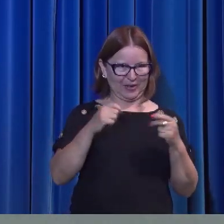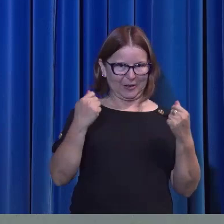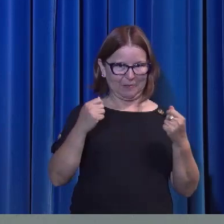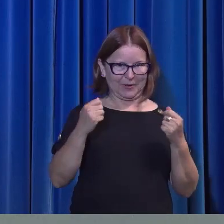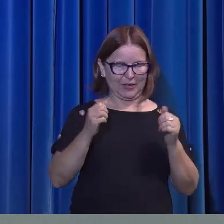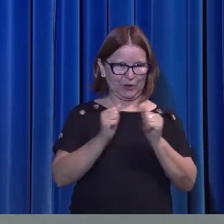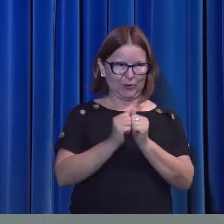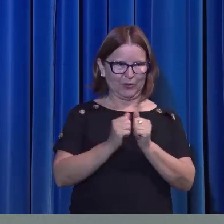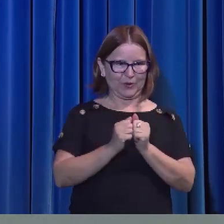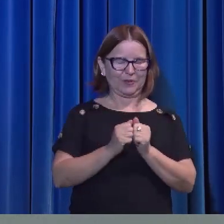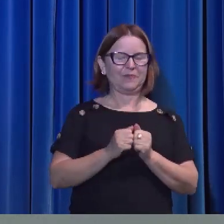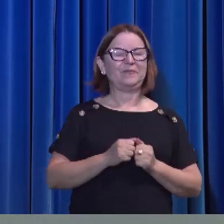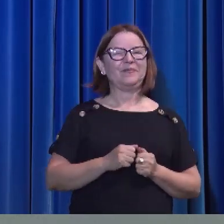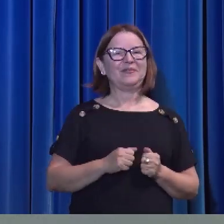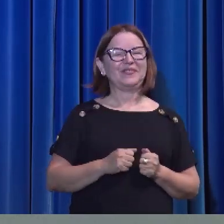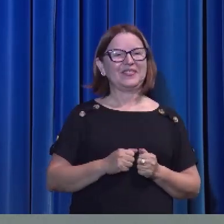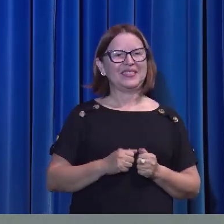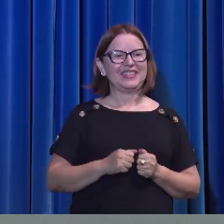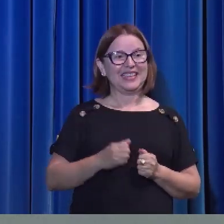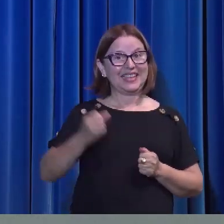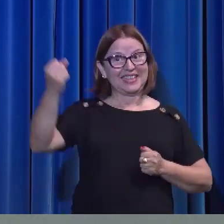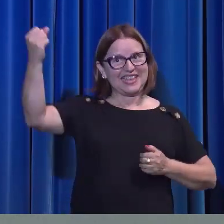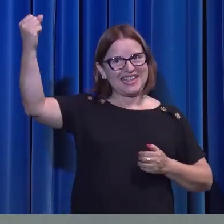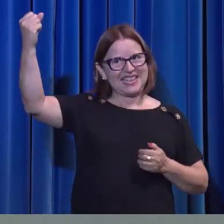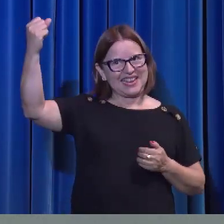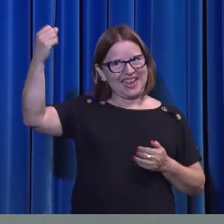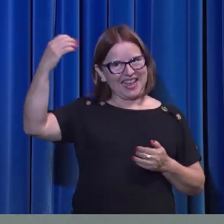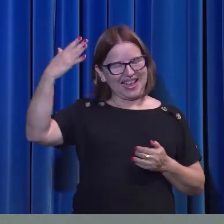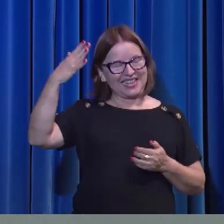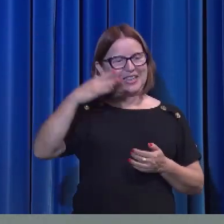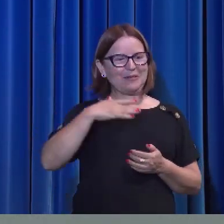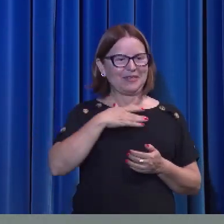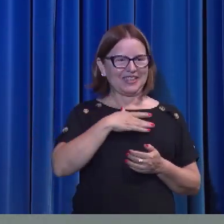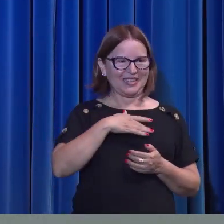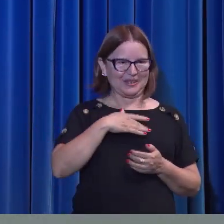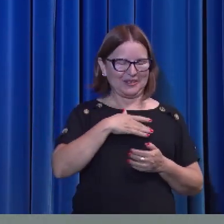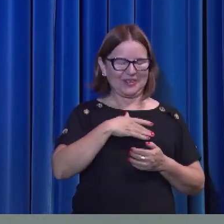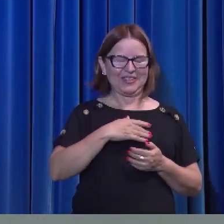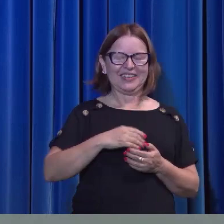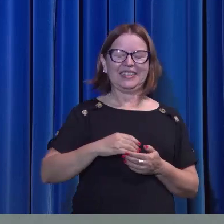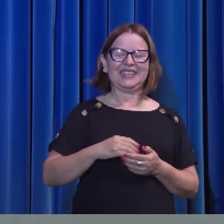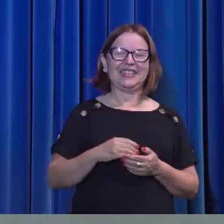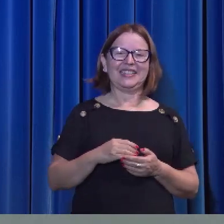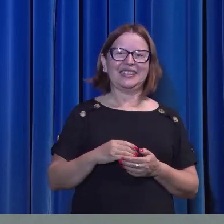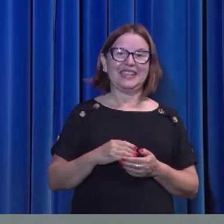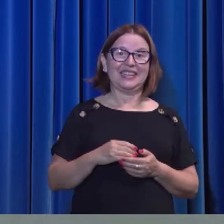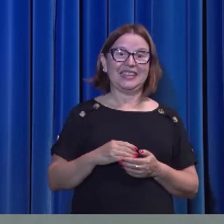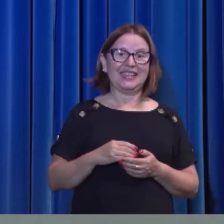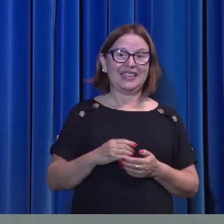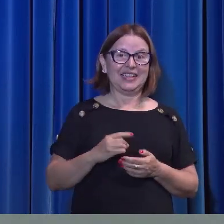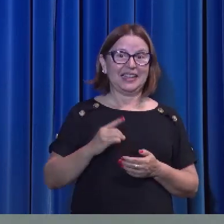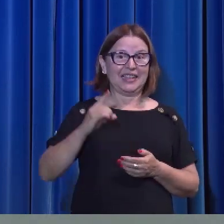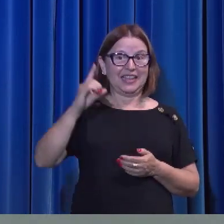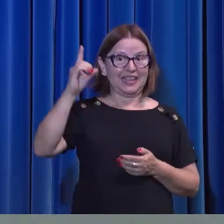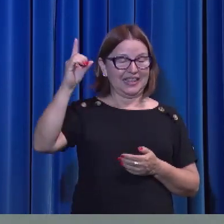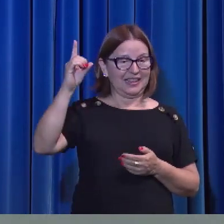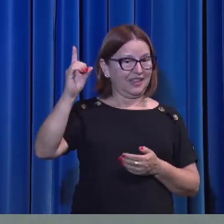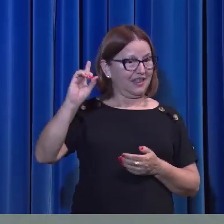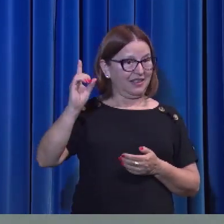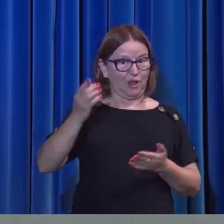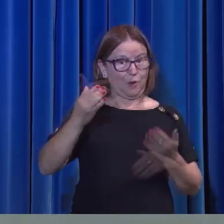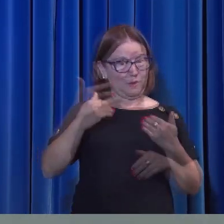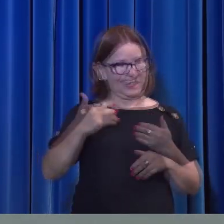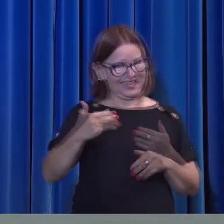Remando graça e misericórdia. Ele me dá o que eu não mereço e Ele não me dá o que eu mereço.